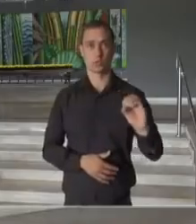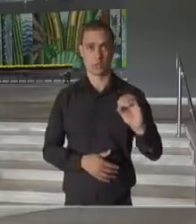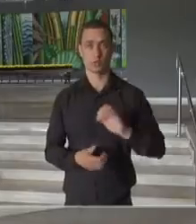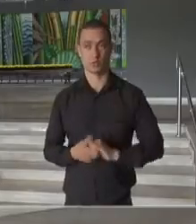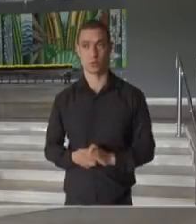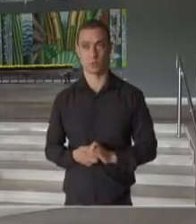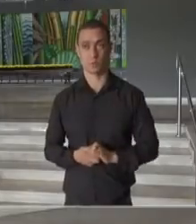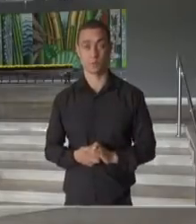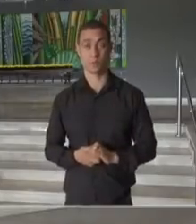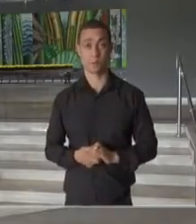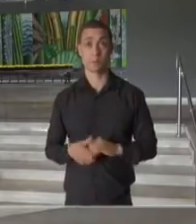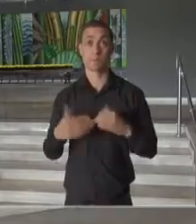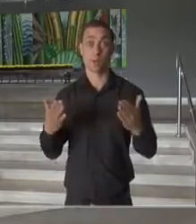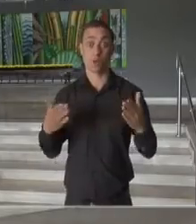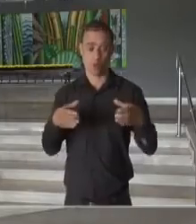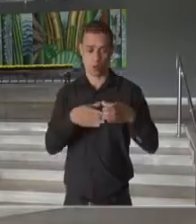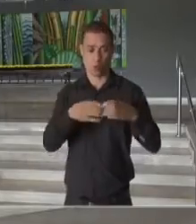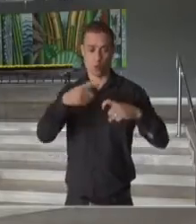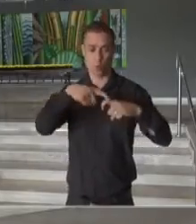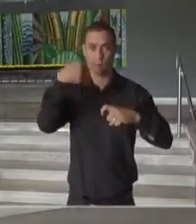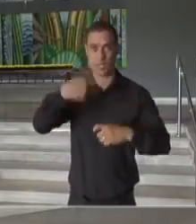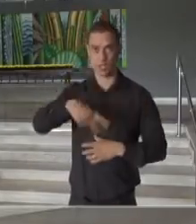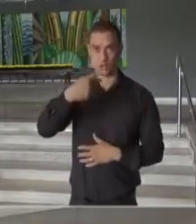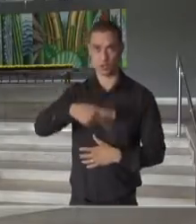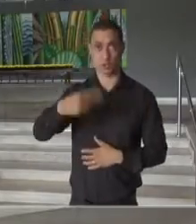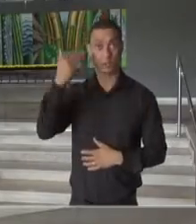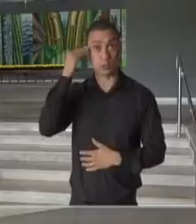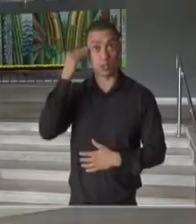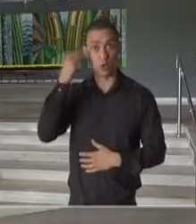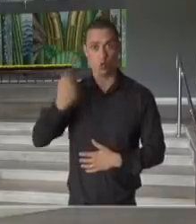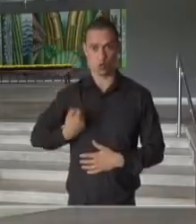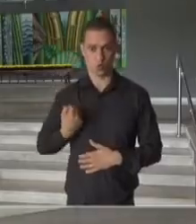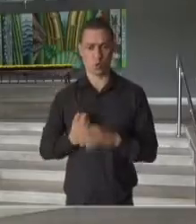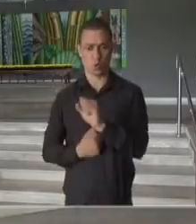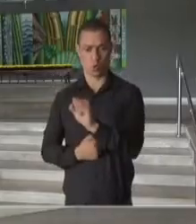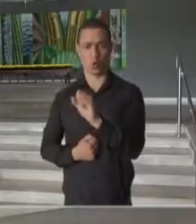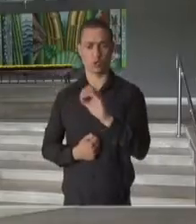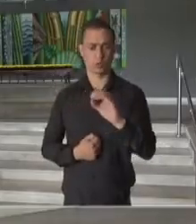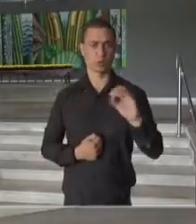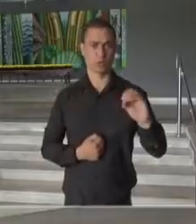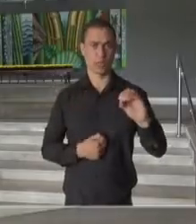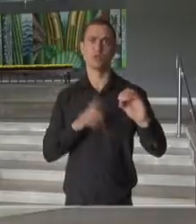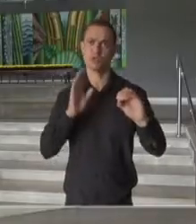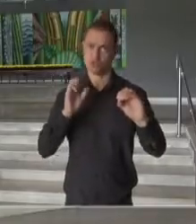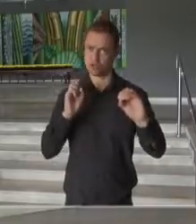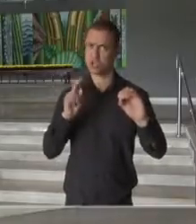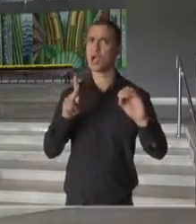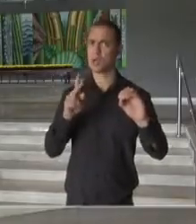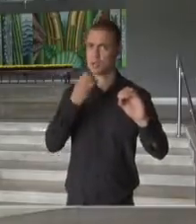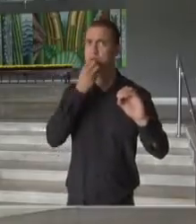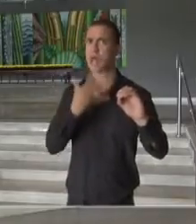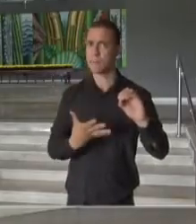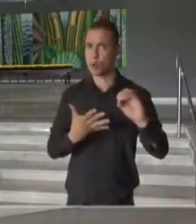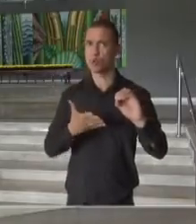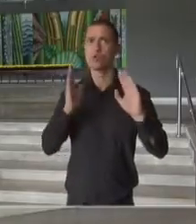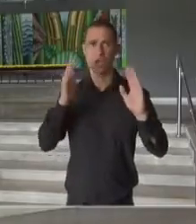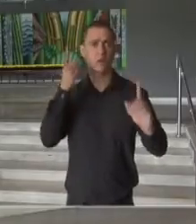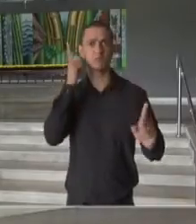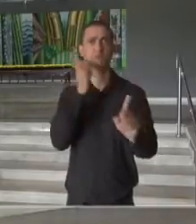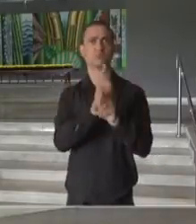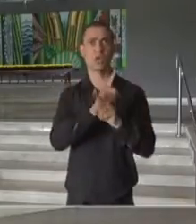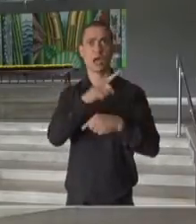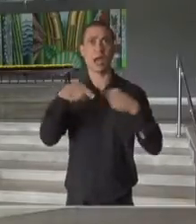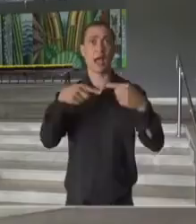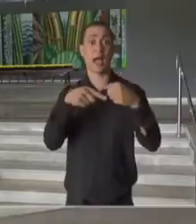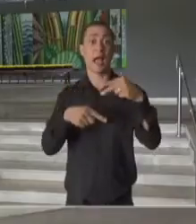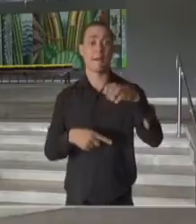Entendemos e o comitê científico entende que esse número já é um número adequado e já atingiu a meta